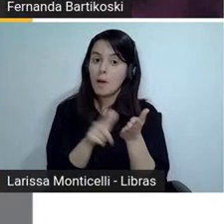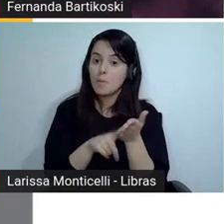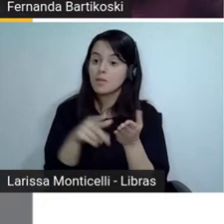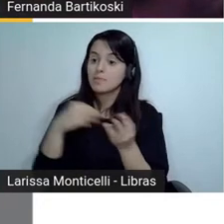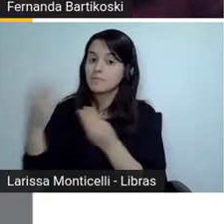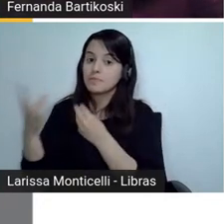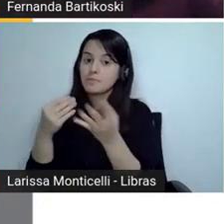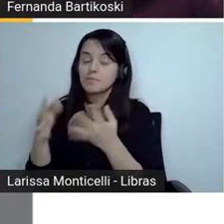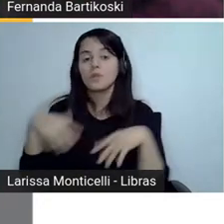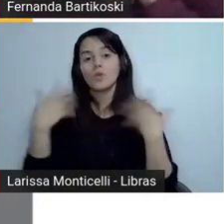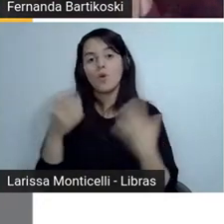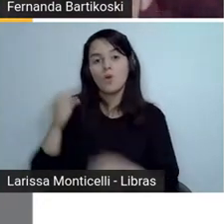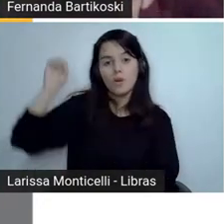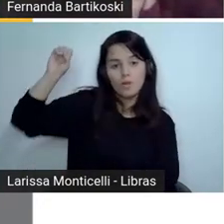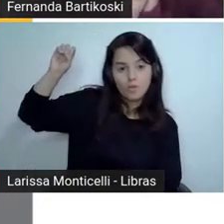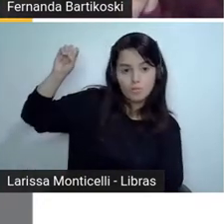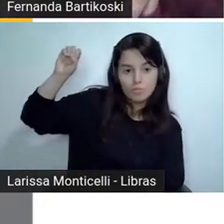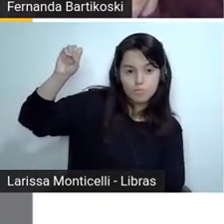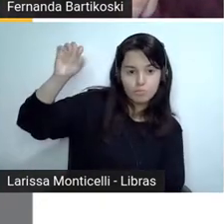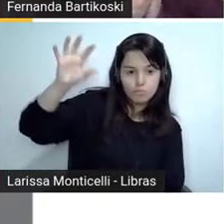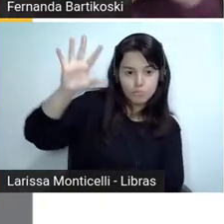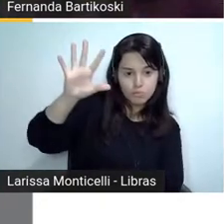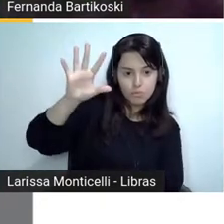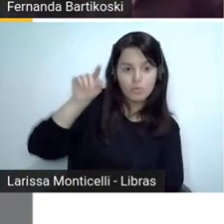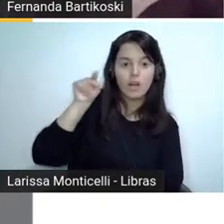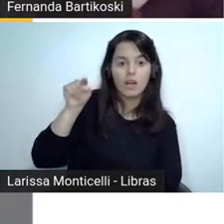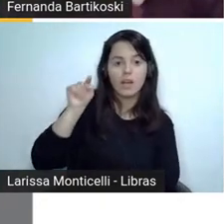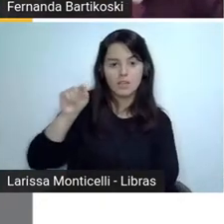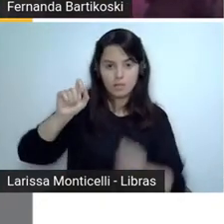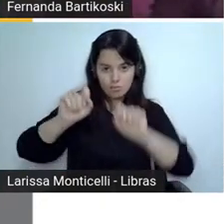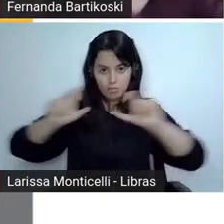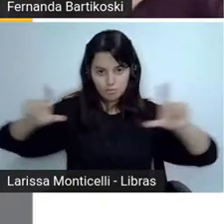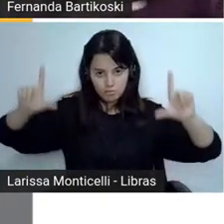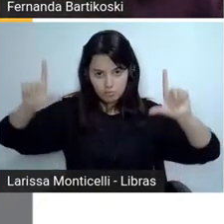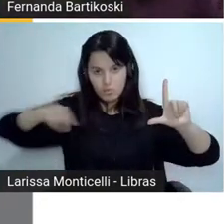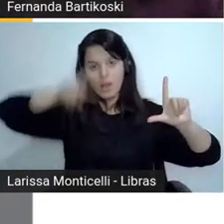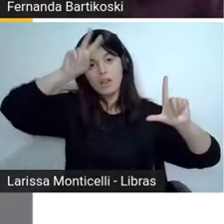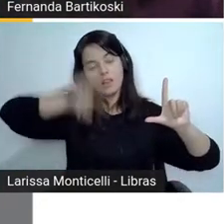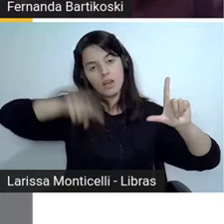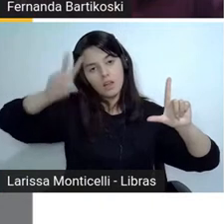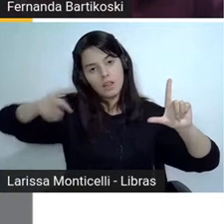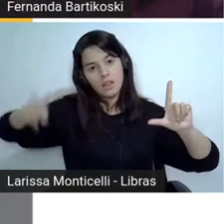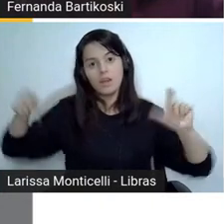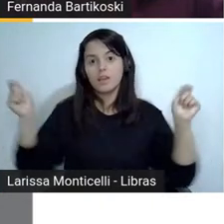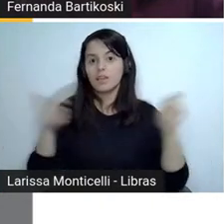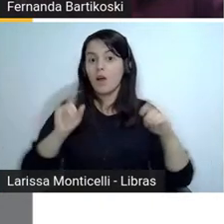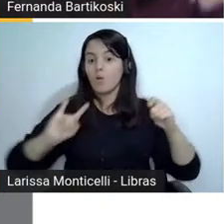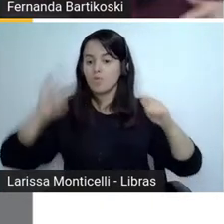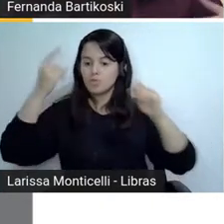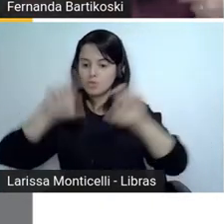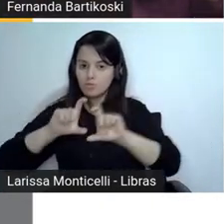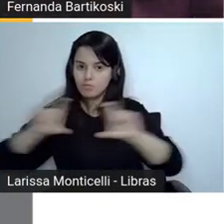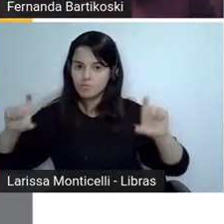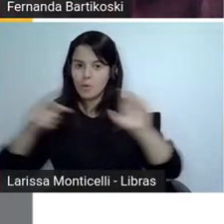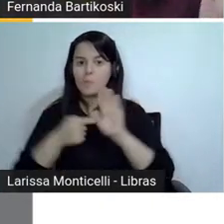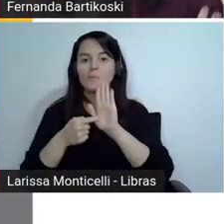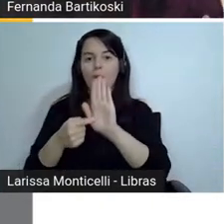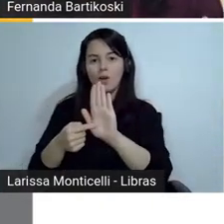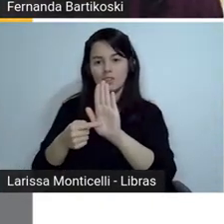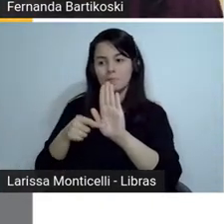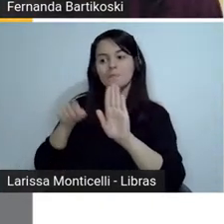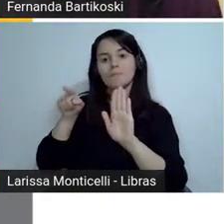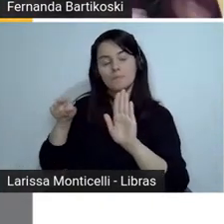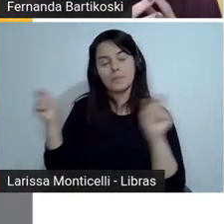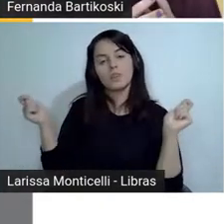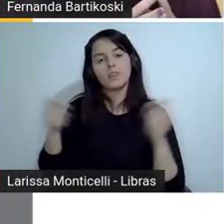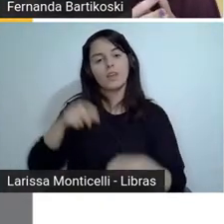a gente pode mostrar essa última parte para os alunos assim fazer a leitura na íntegra desse texto e a